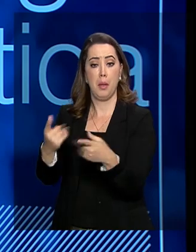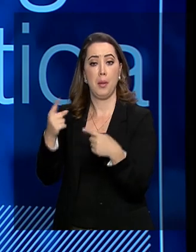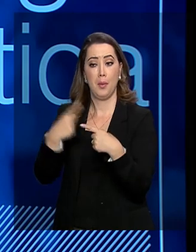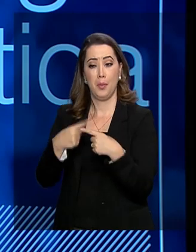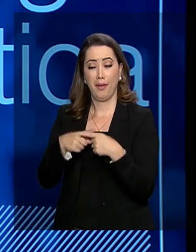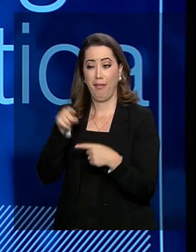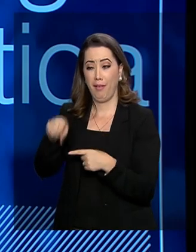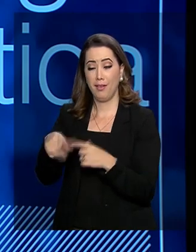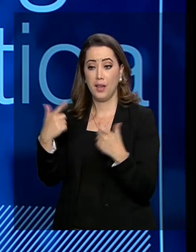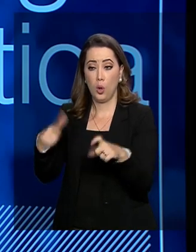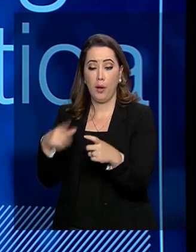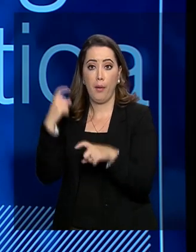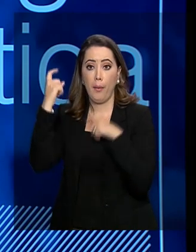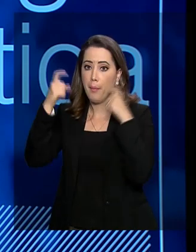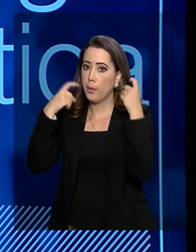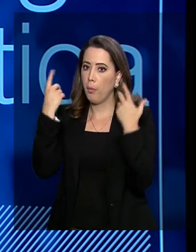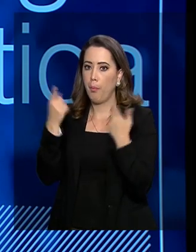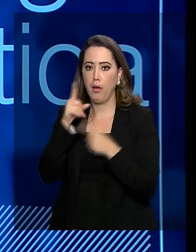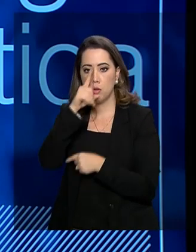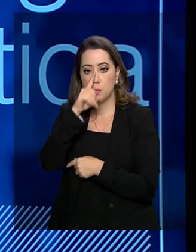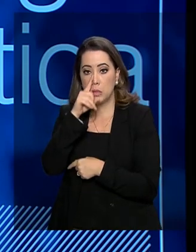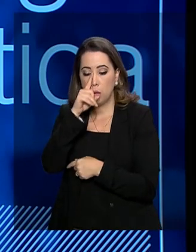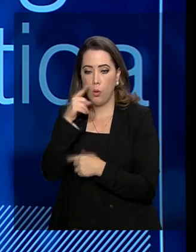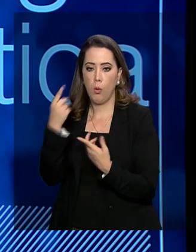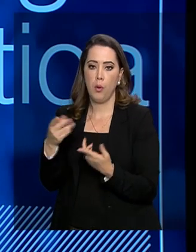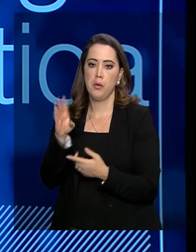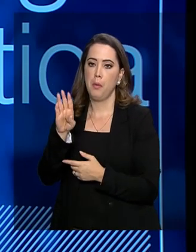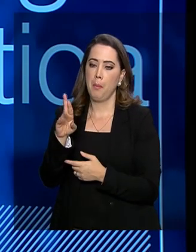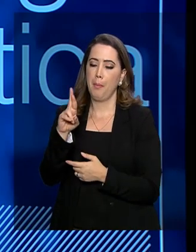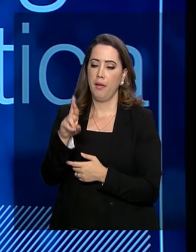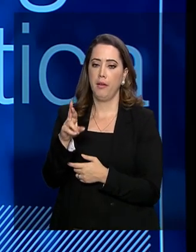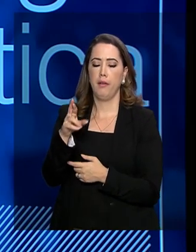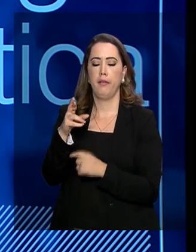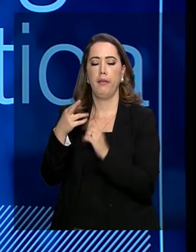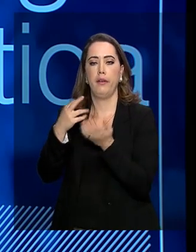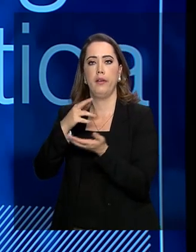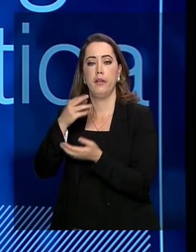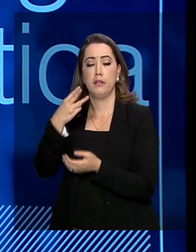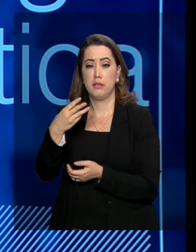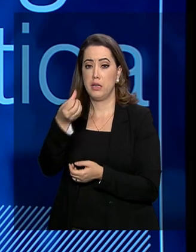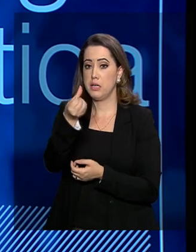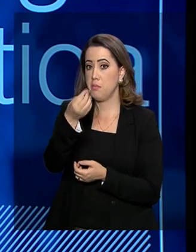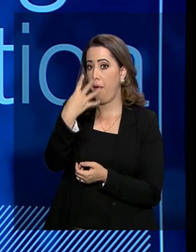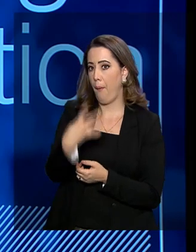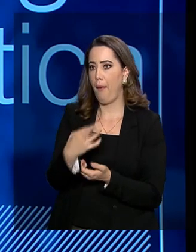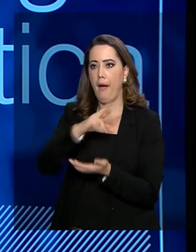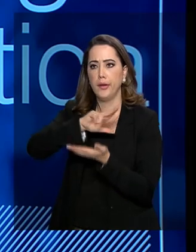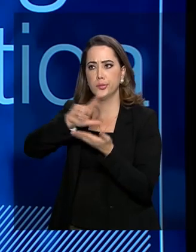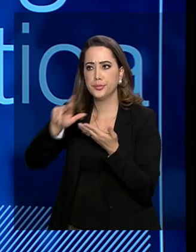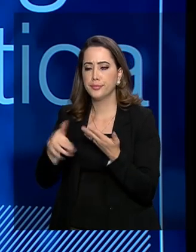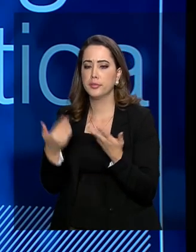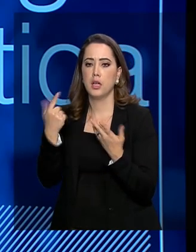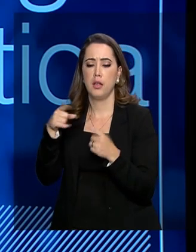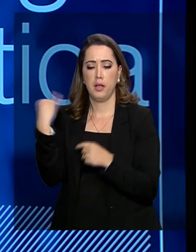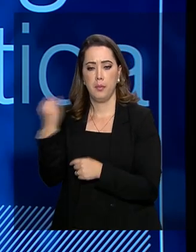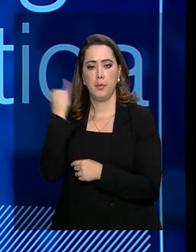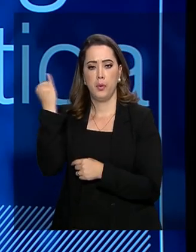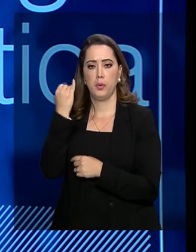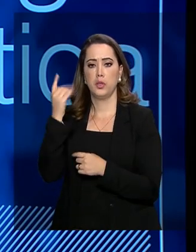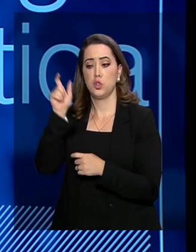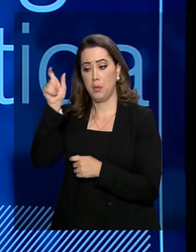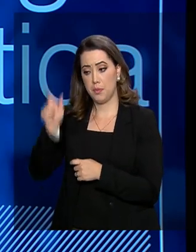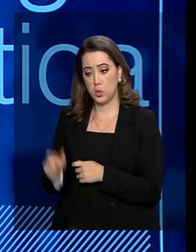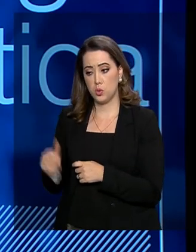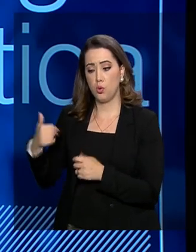no número de acidentes. Então, nós temos aí a BR-381, a BR-364, rodovias importantes para o país, tanto para deslocamento de passageiros, quanto